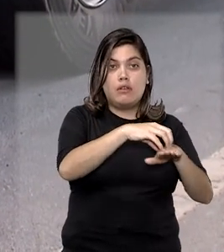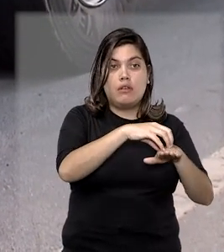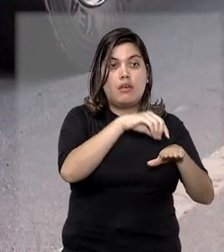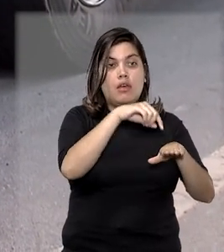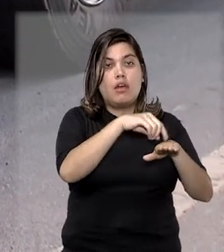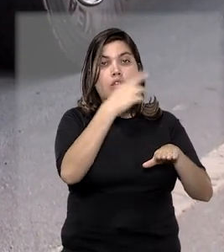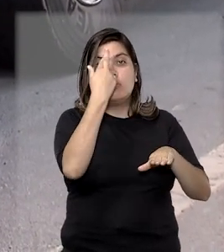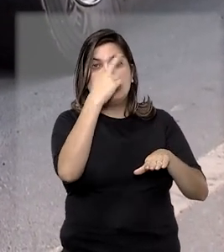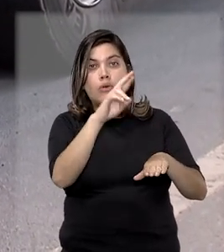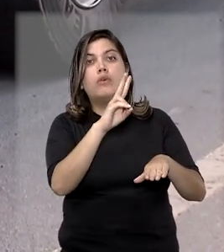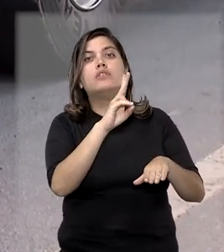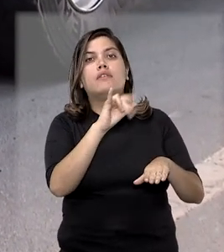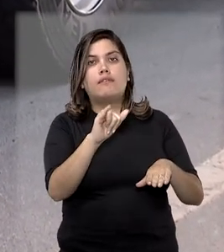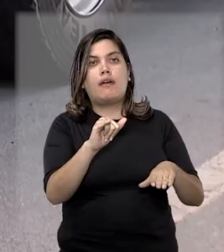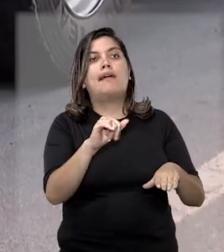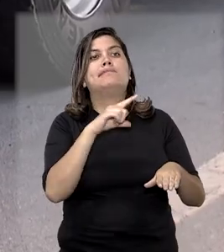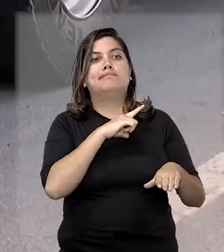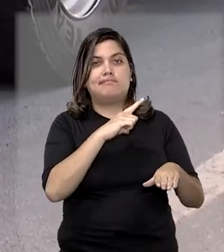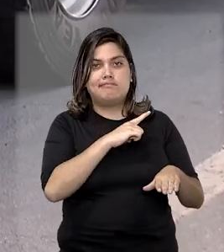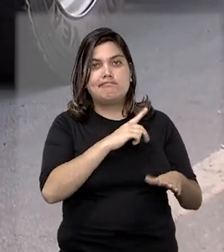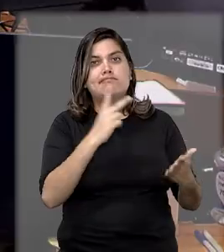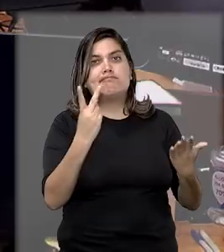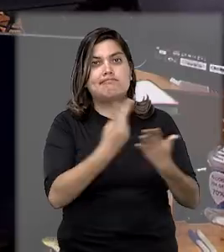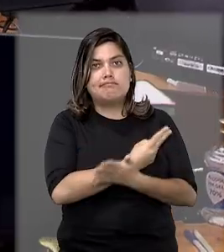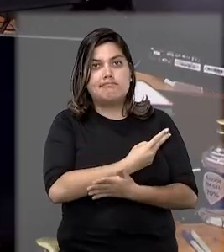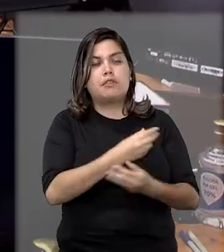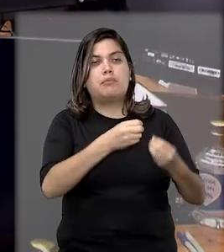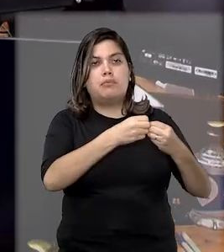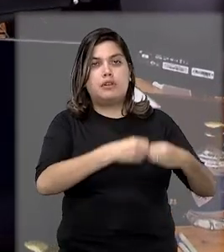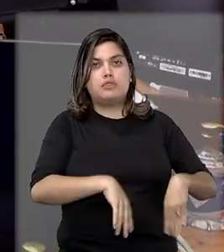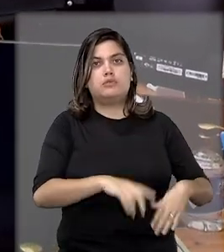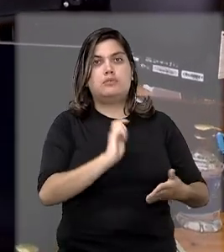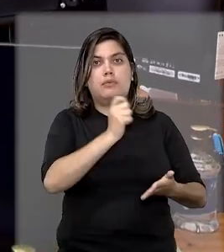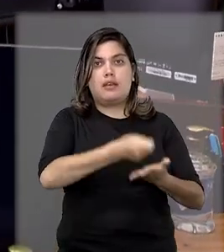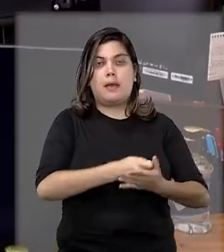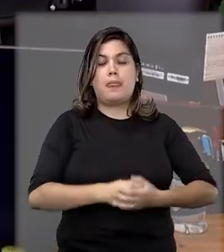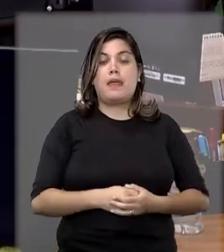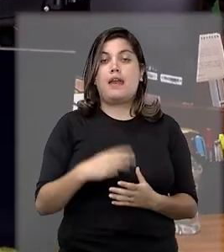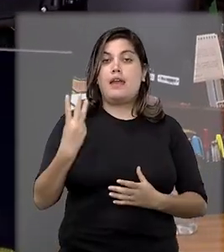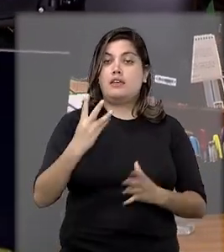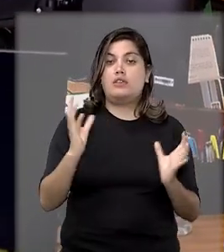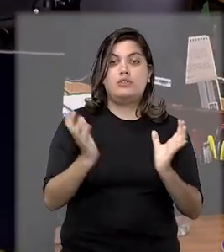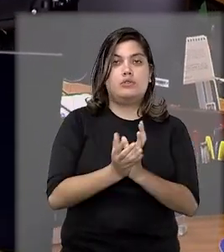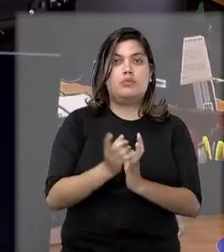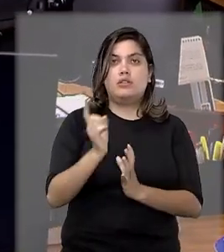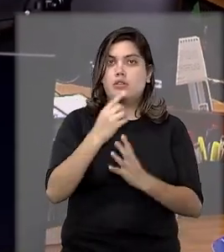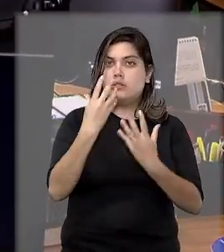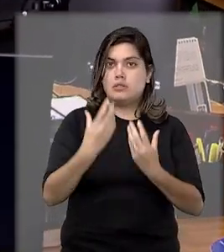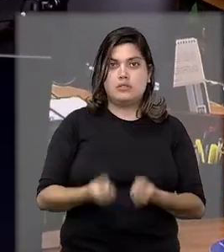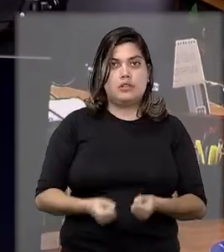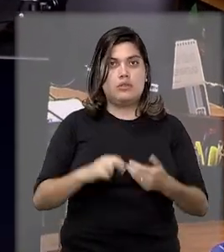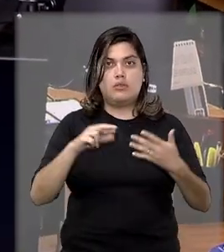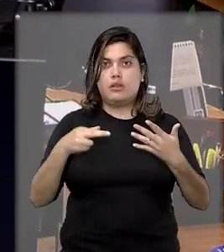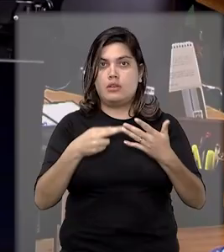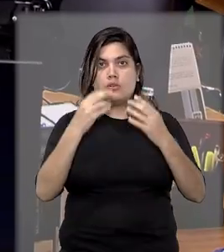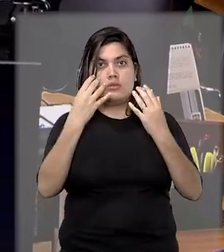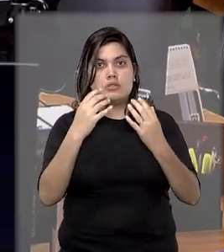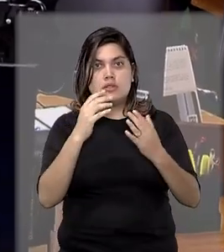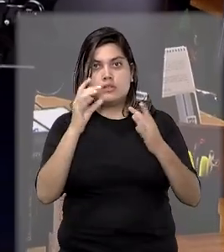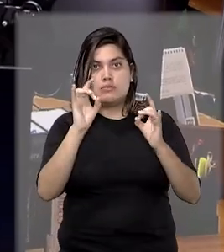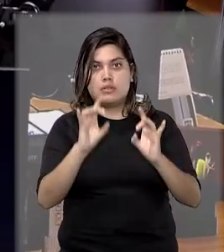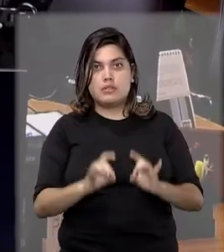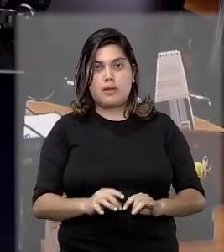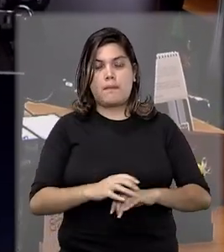dono da carga quem terá que suportar o prejuízo. Porém, a terceira turma negou o provimento ao recurso